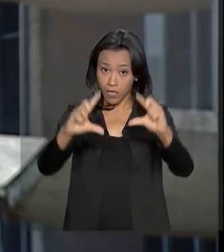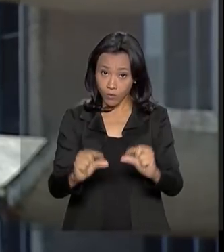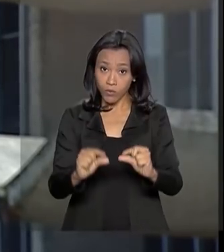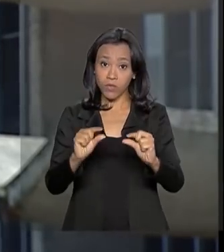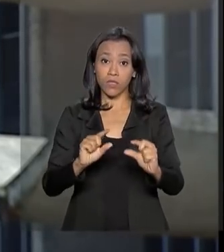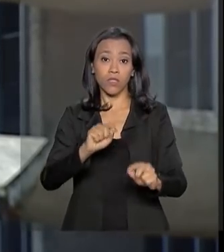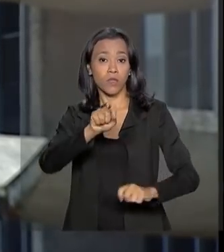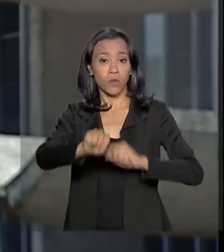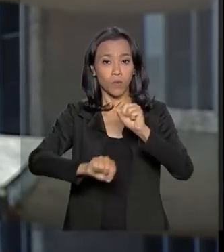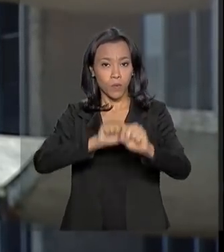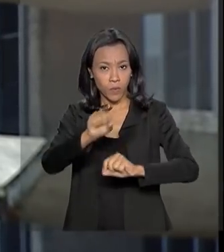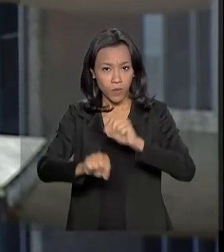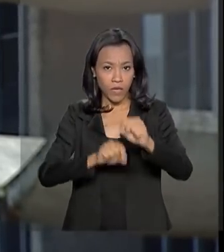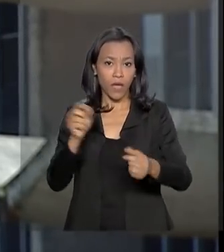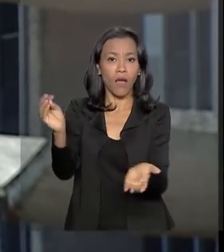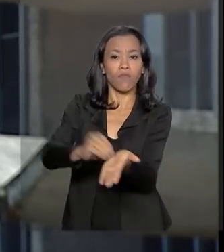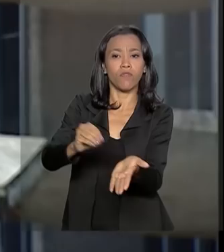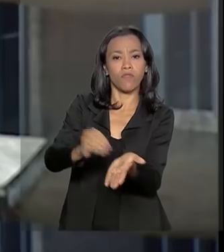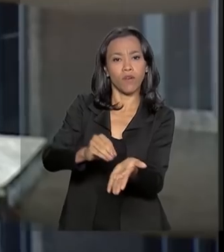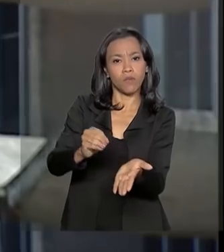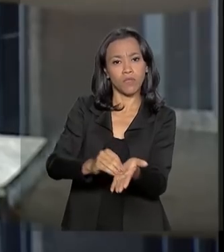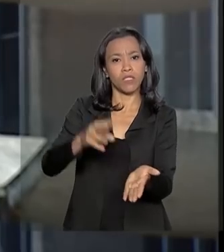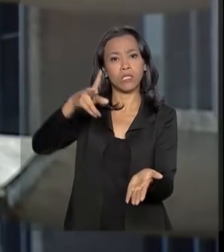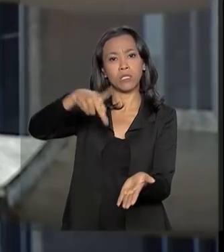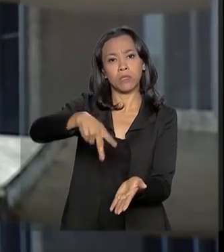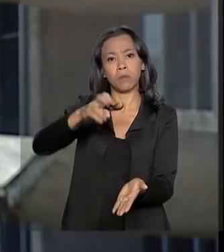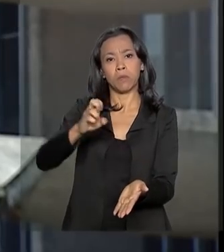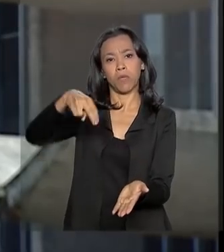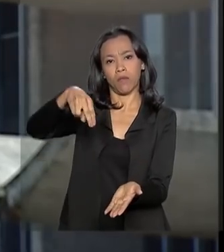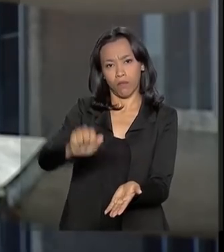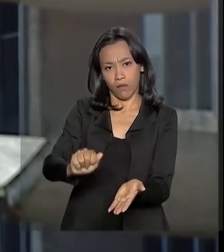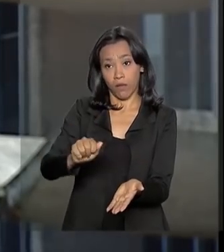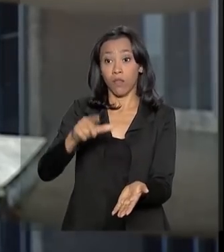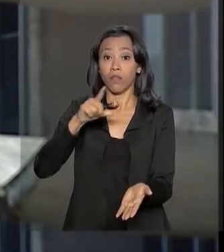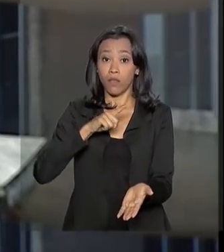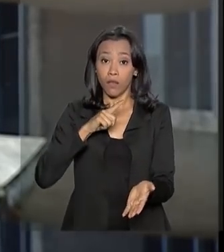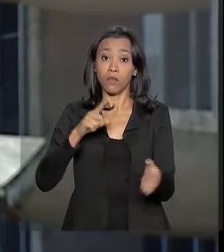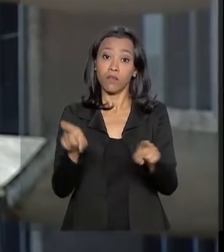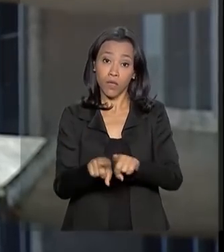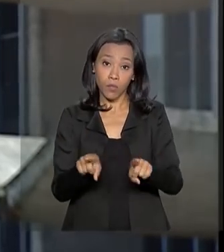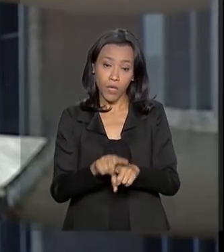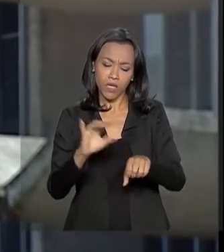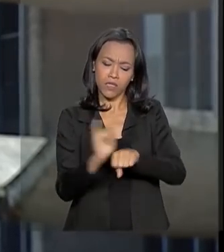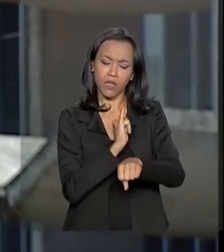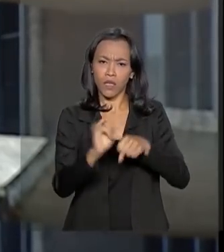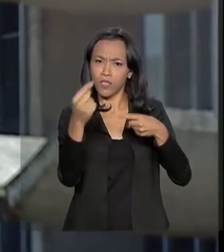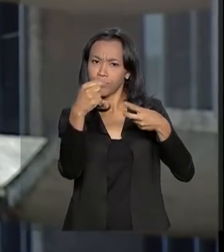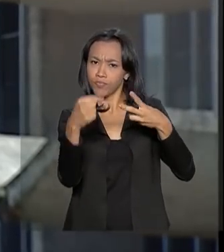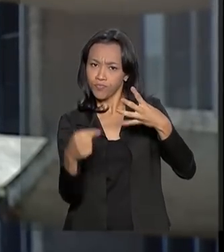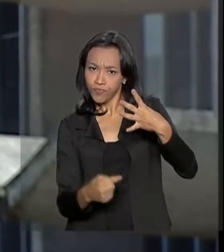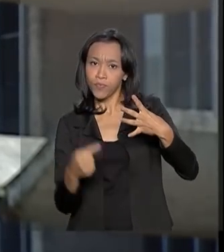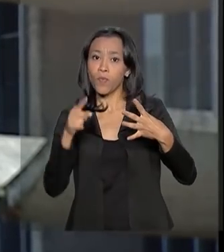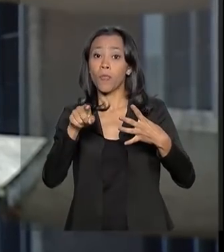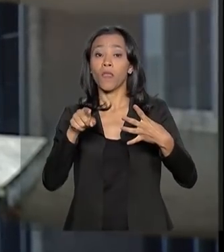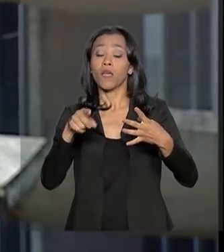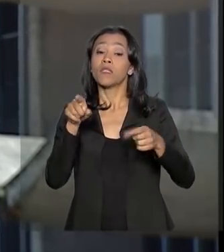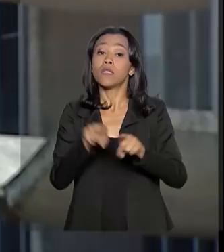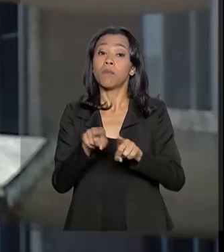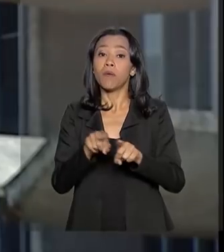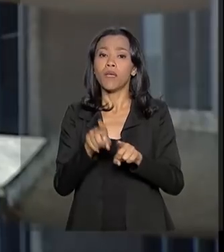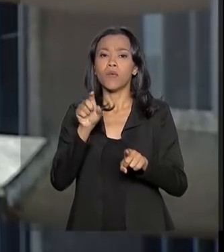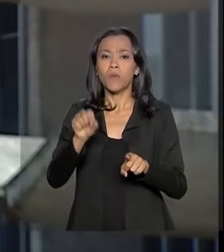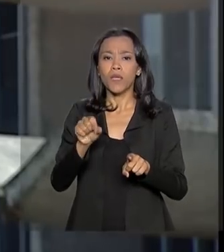sensação de impunidade. Entre as medidas está o endurecimento do cumprimento da pena para crimes